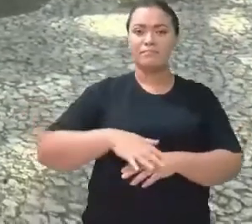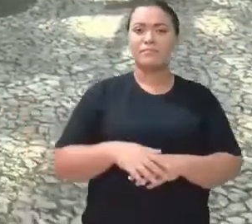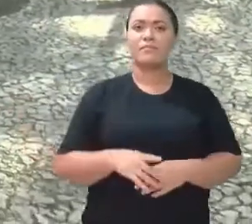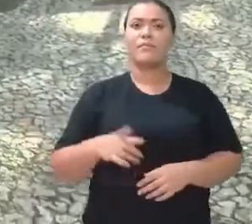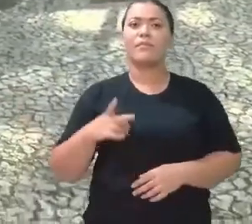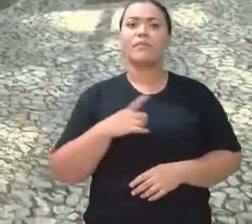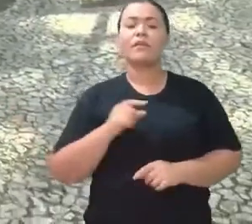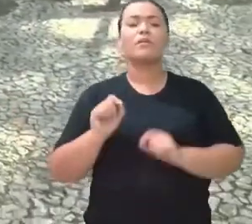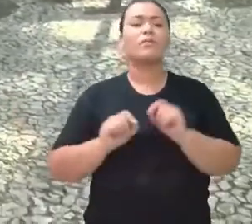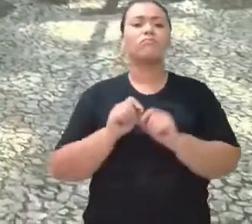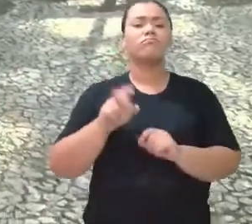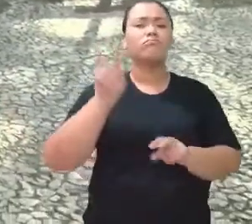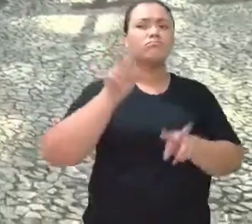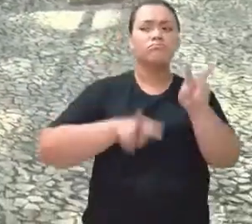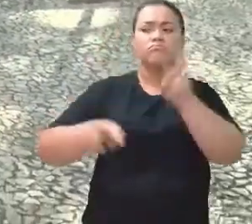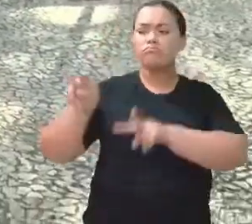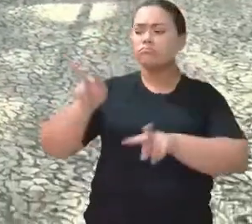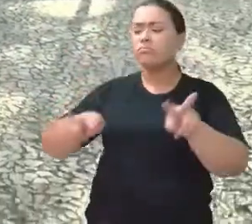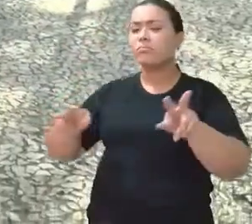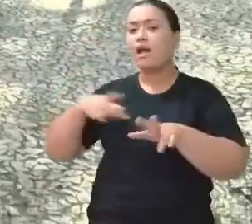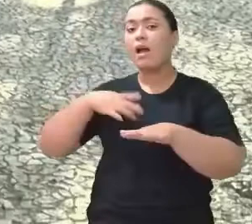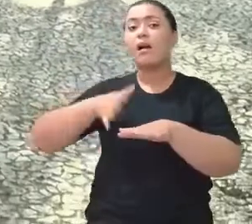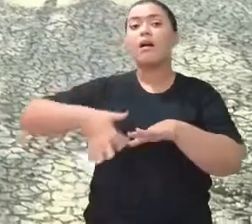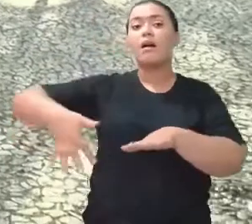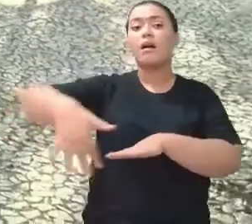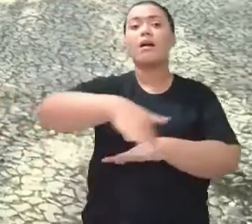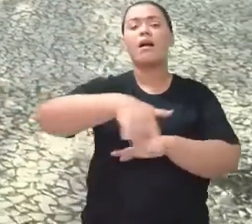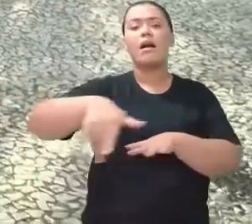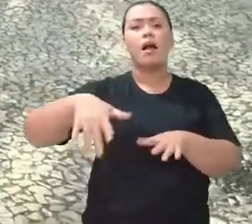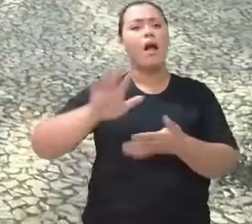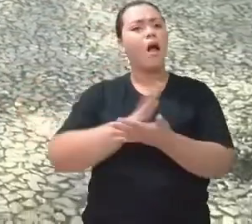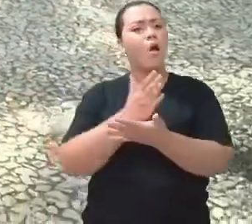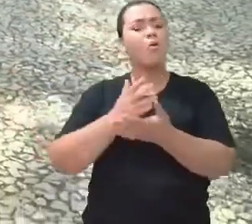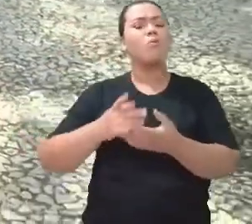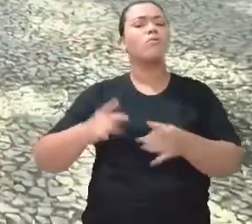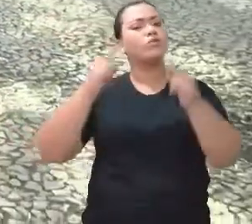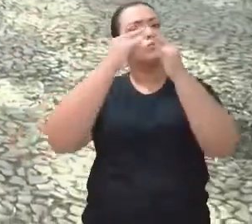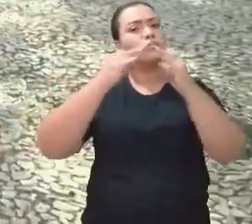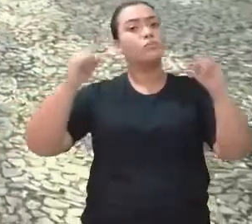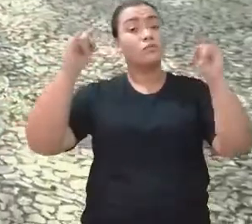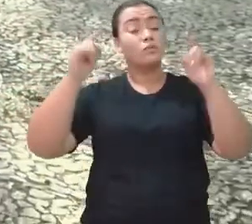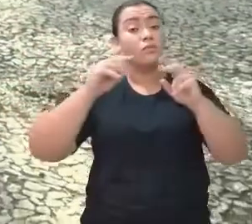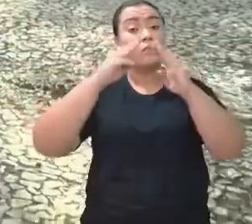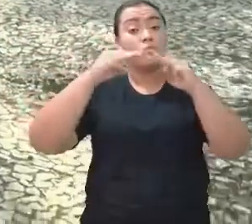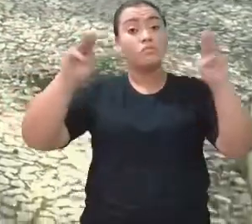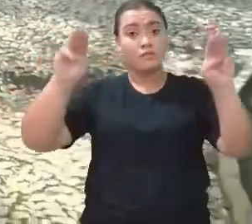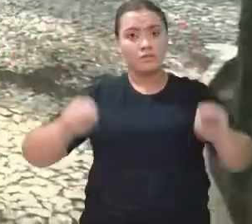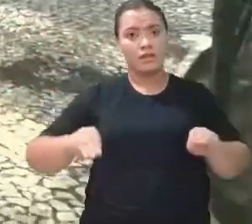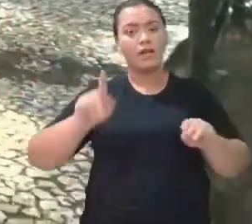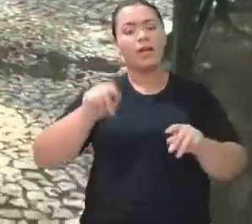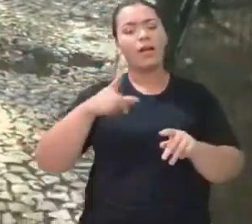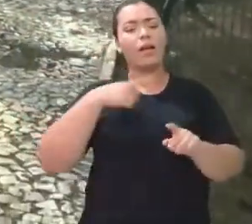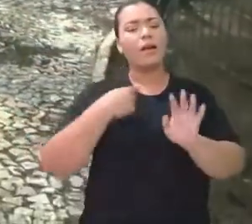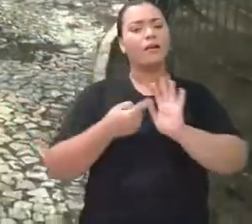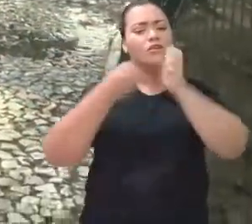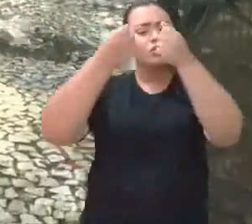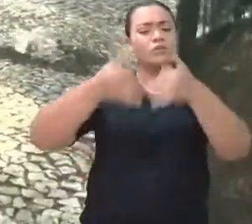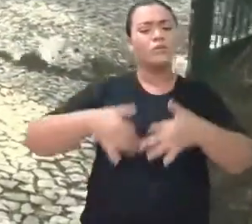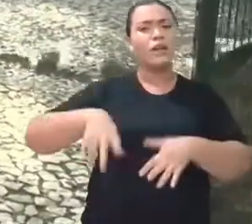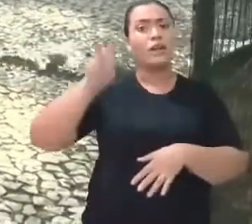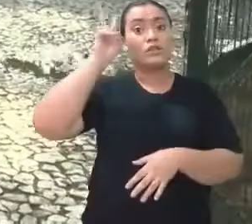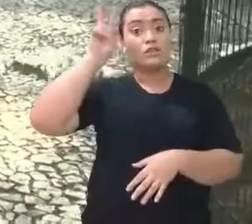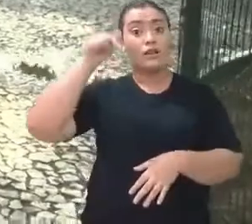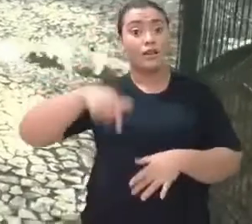entorno dela a gente encontra ainda alguns museus, né, que falam a história da nossa cidade, já que a gente está